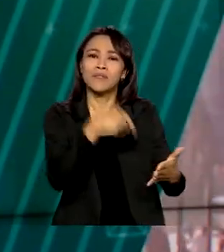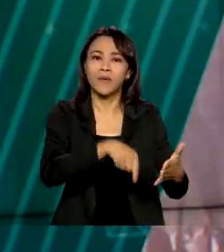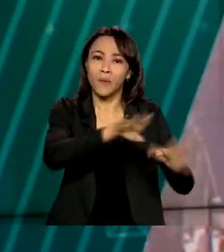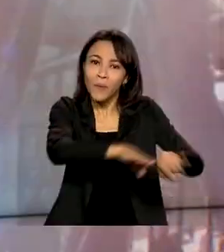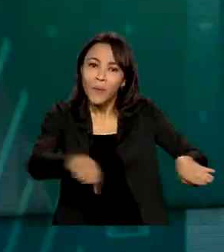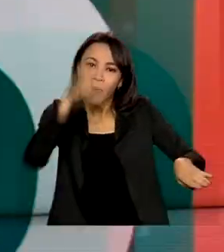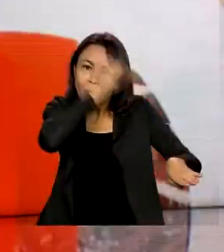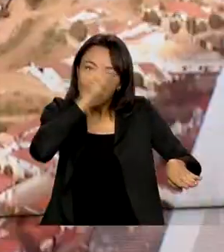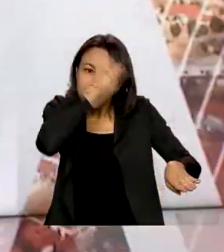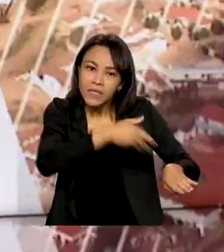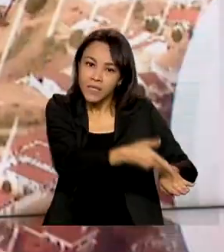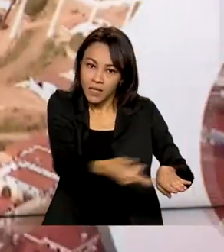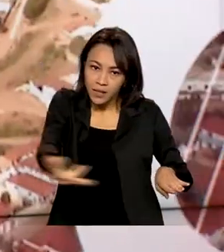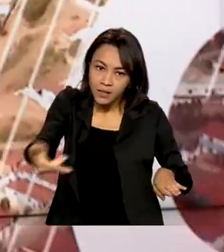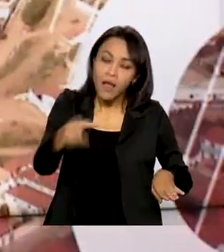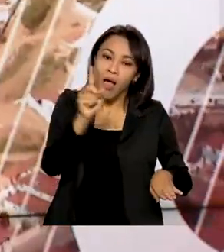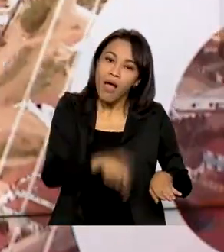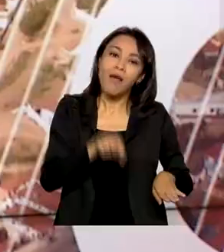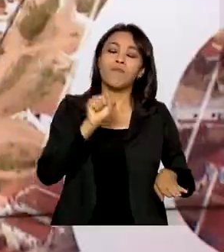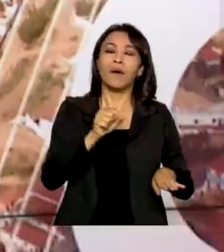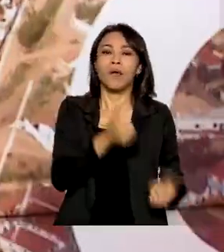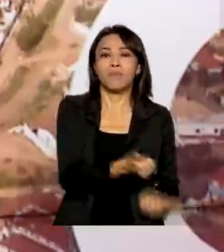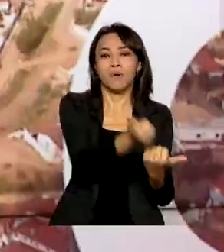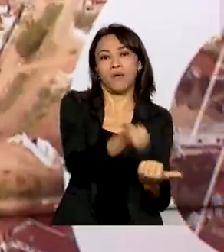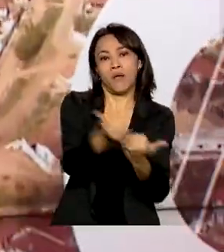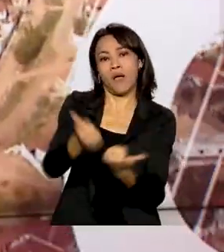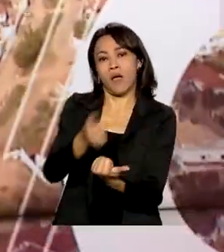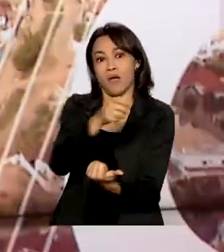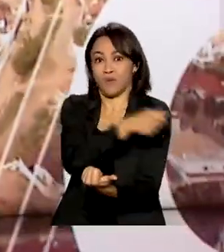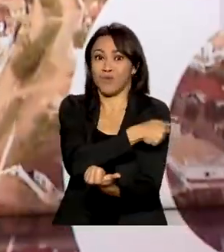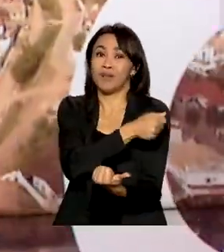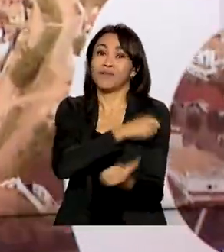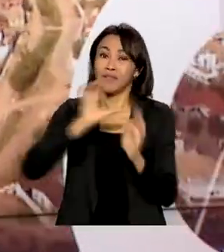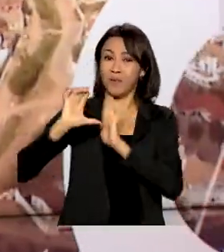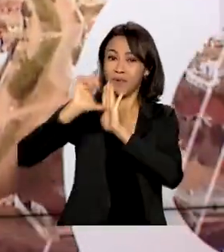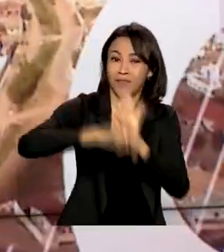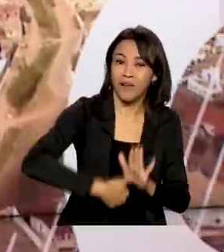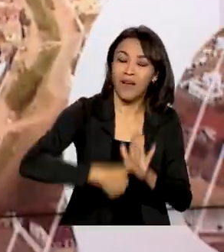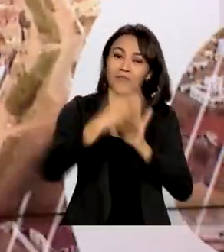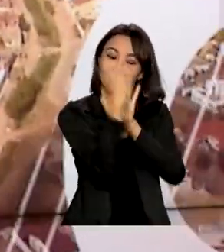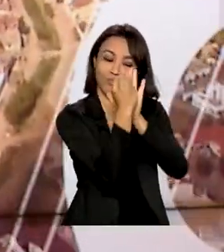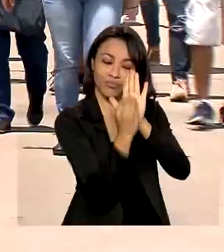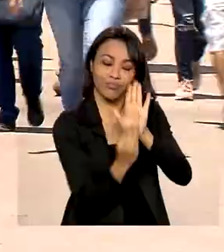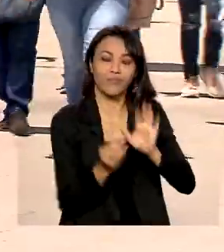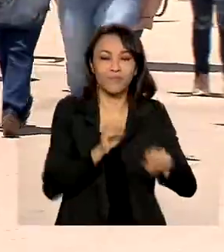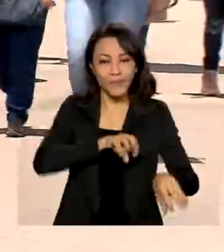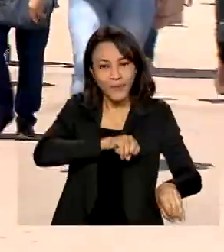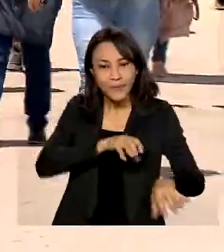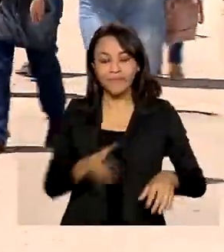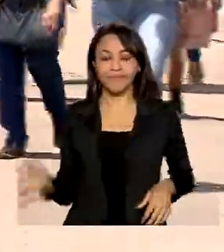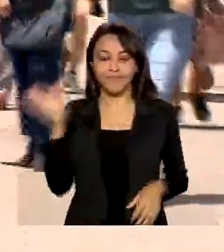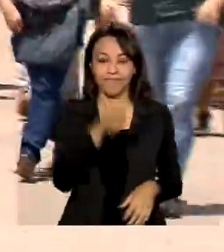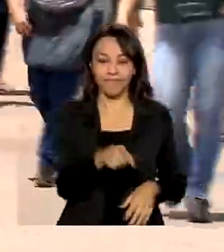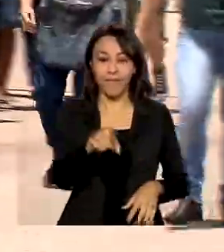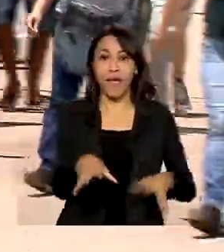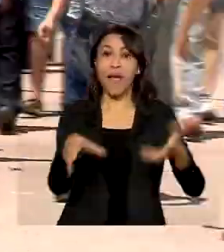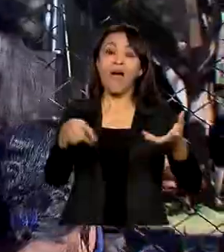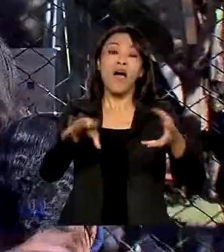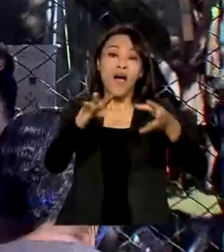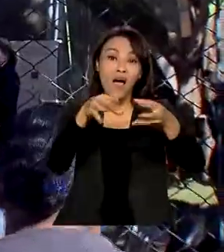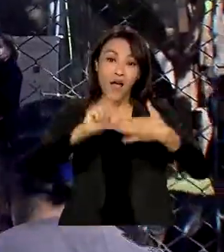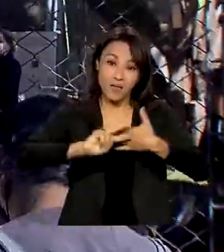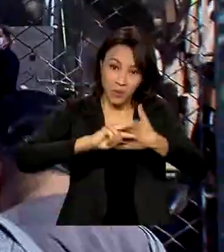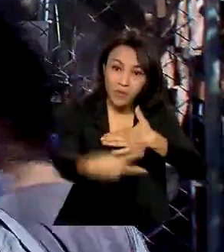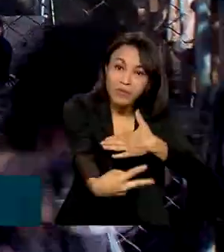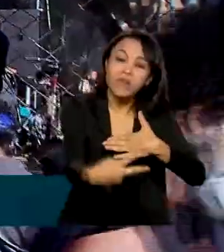personalizada é uma das ações para apoiar os alunos com defasagem no conteúdo educacional. Os impactos negativos